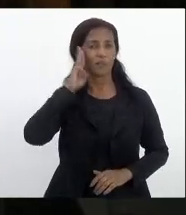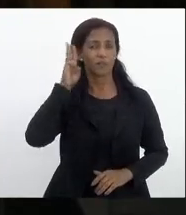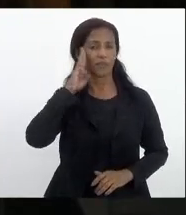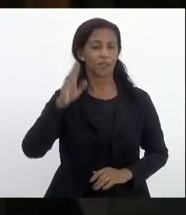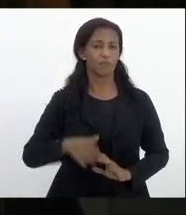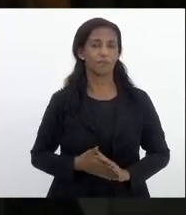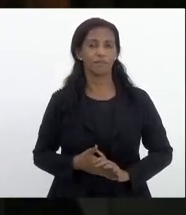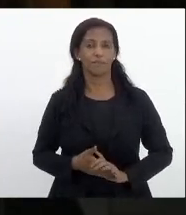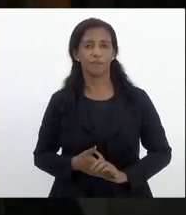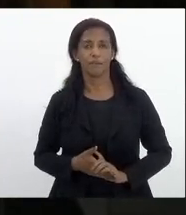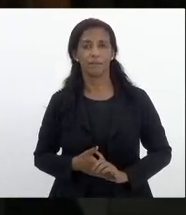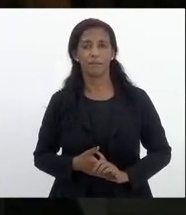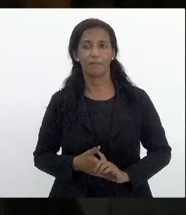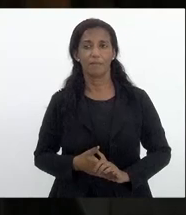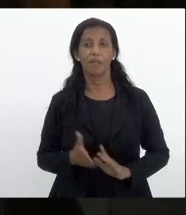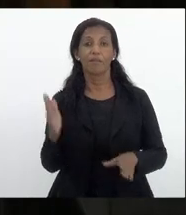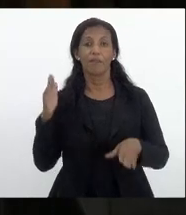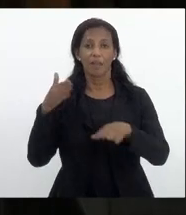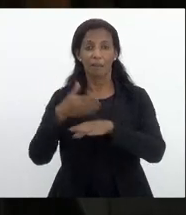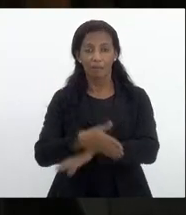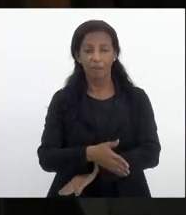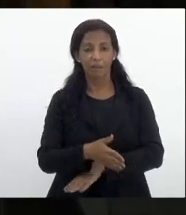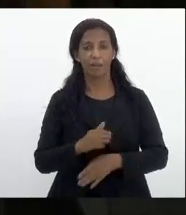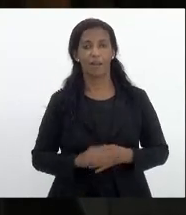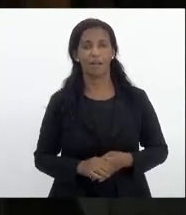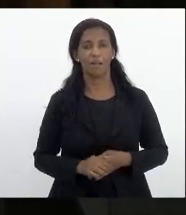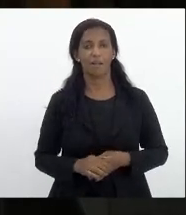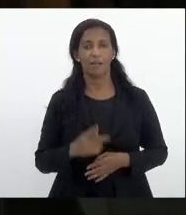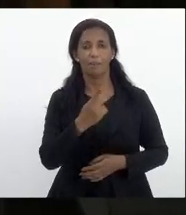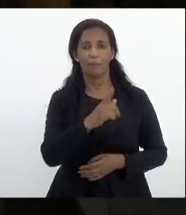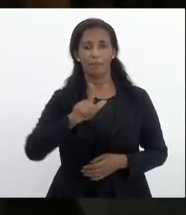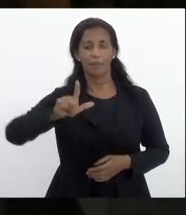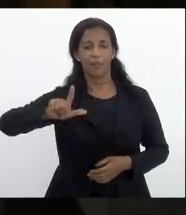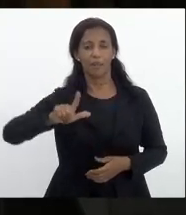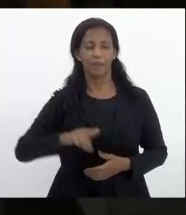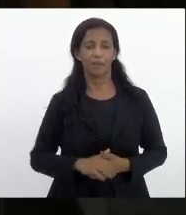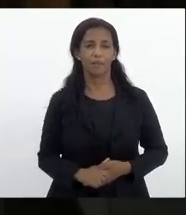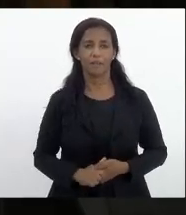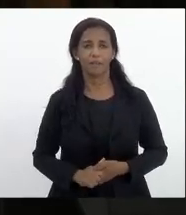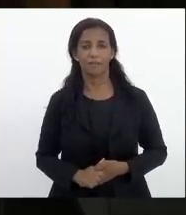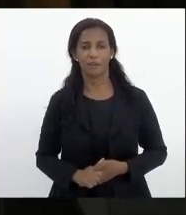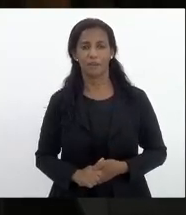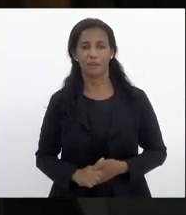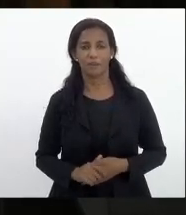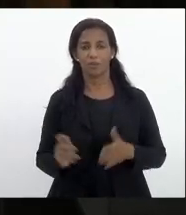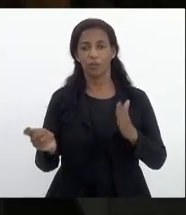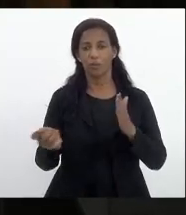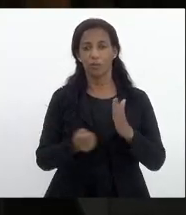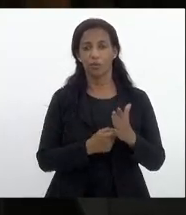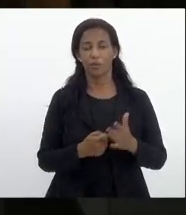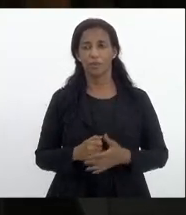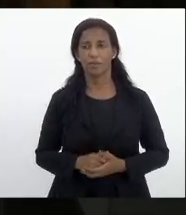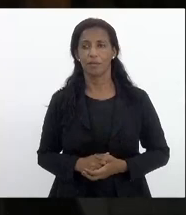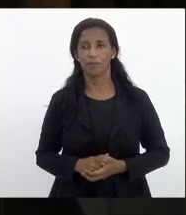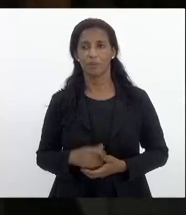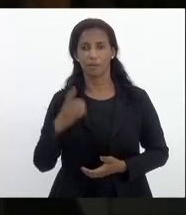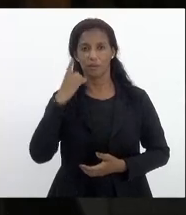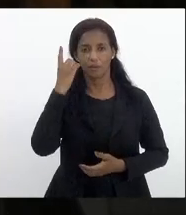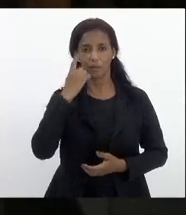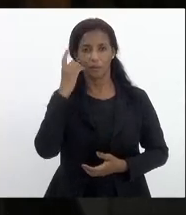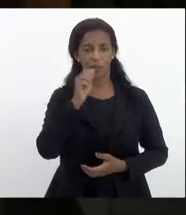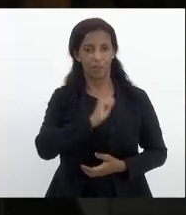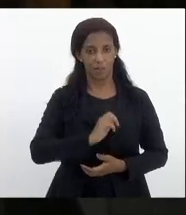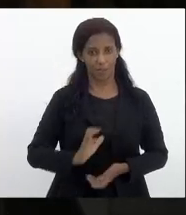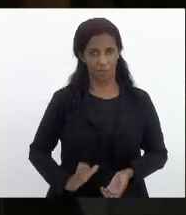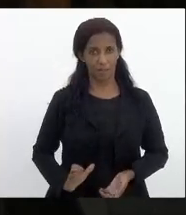entrará o projeto de lei de autoria do deputado